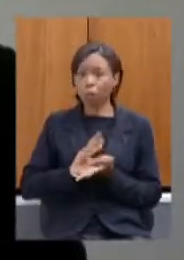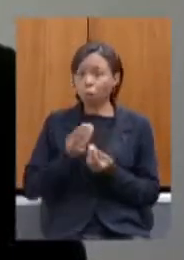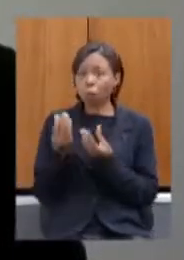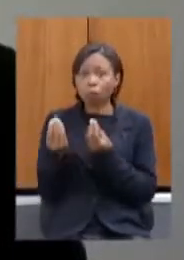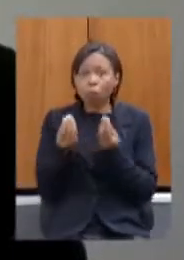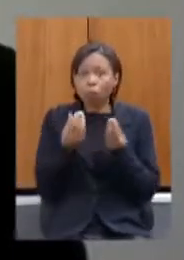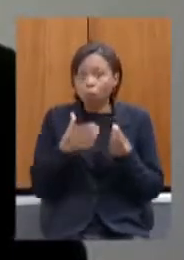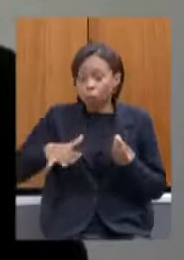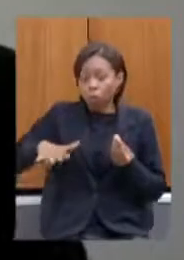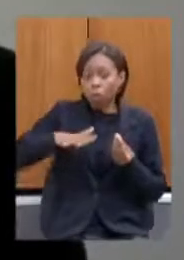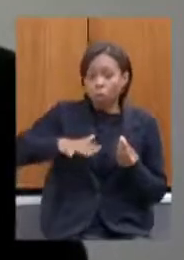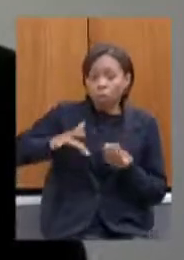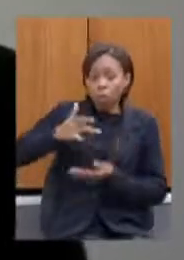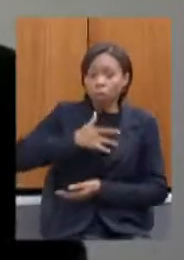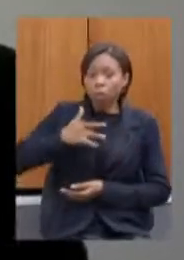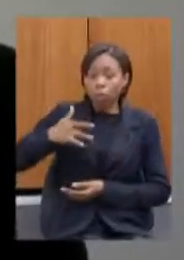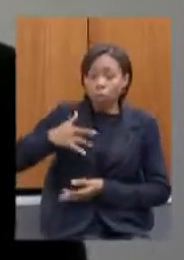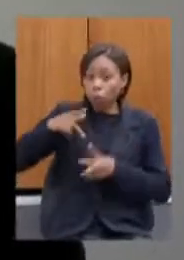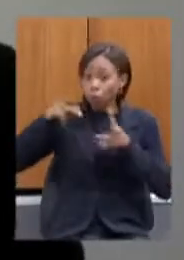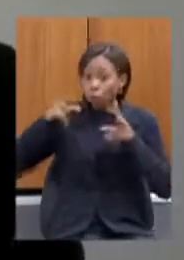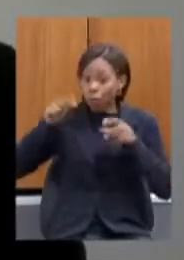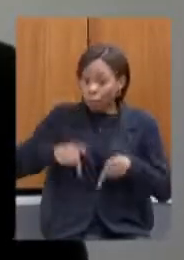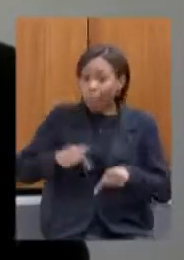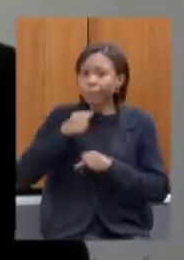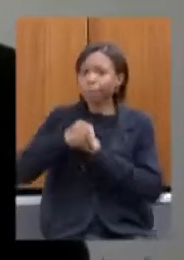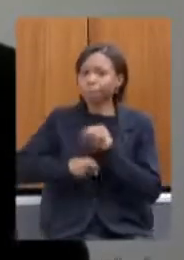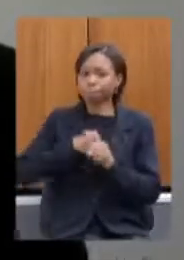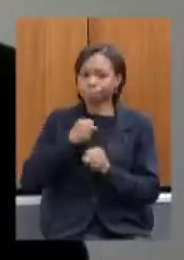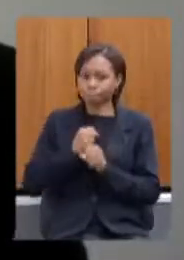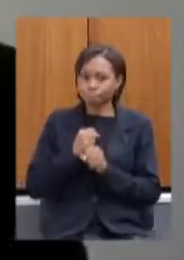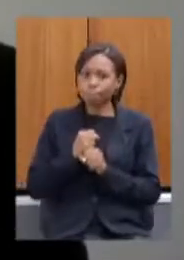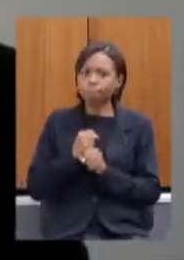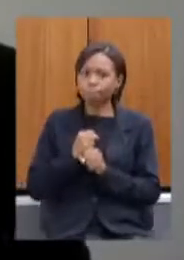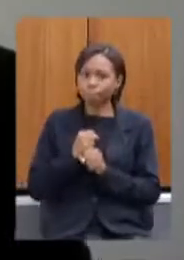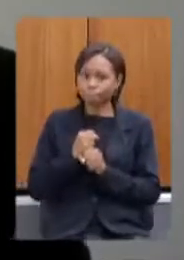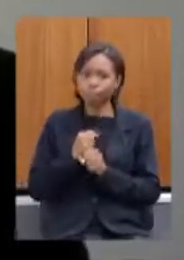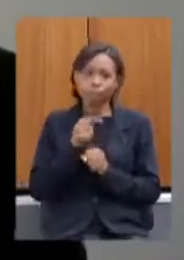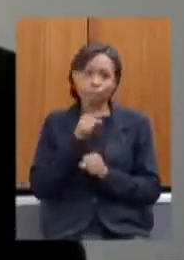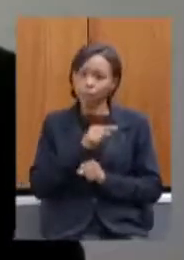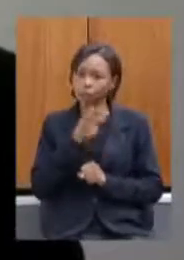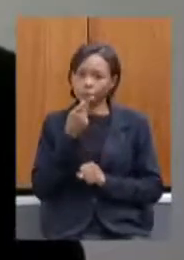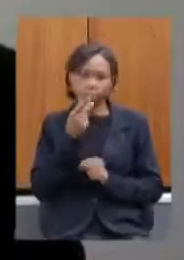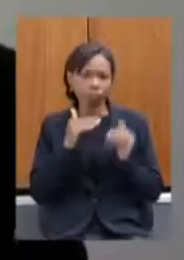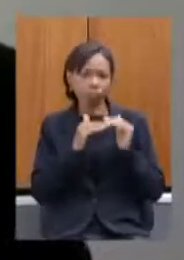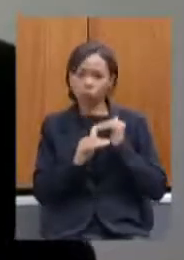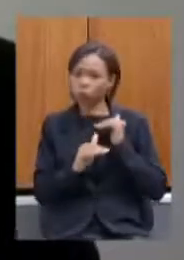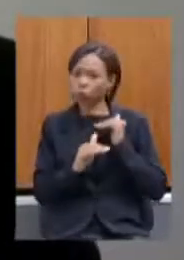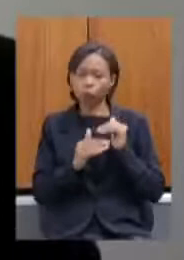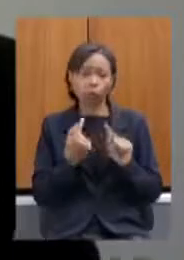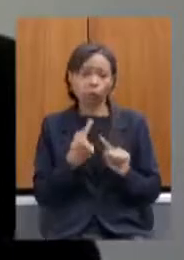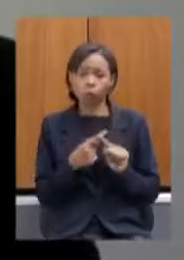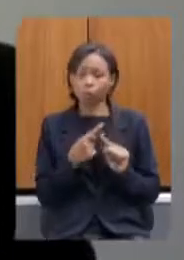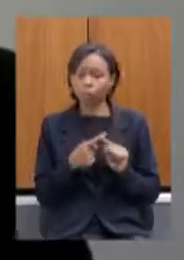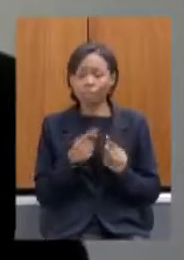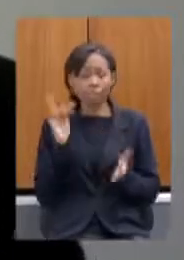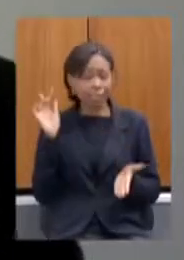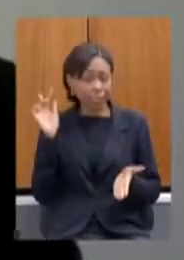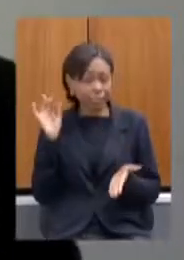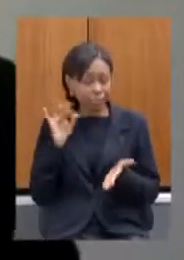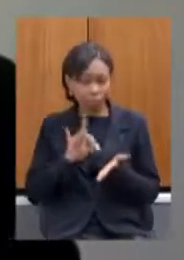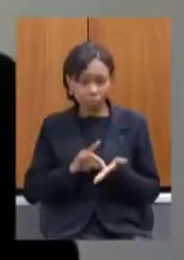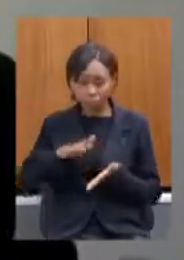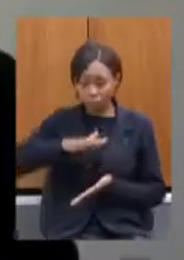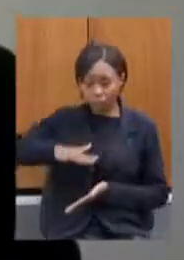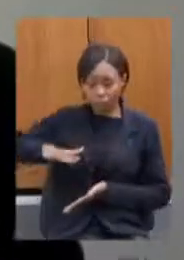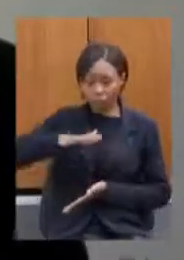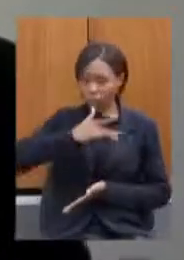saúde quanto se executou este ano então eu discordo do que a senhora está colocando porque na realidade a saúde